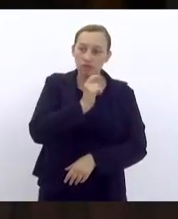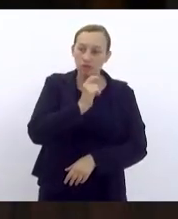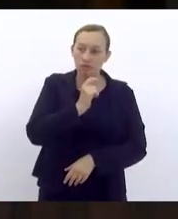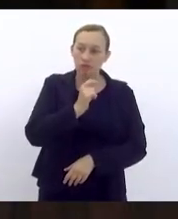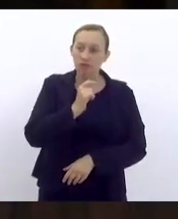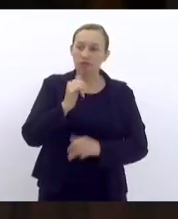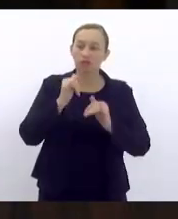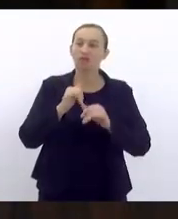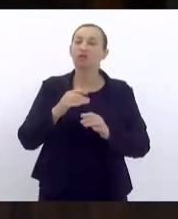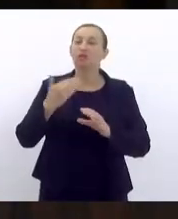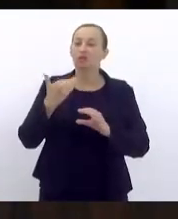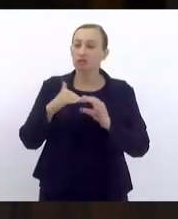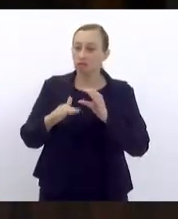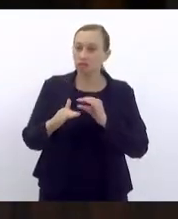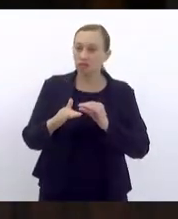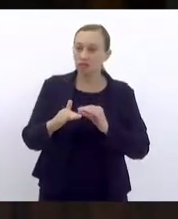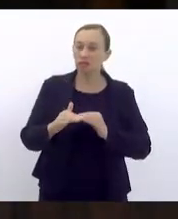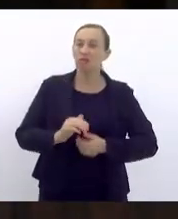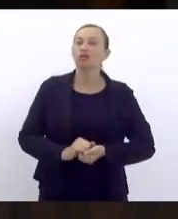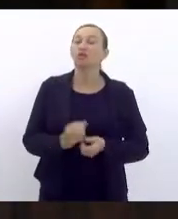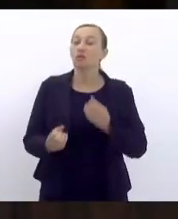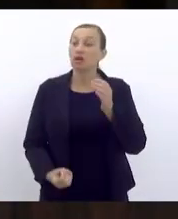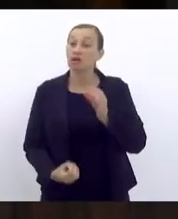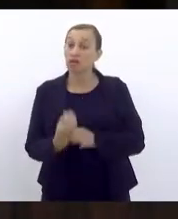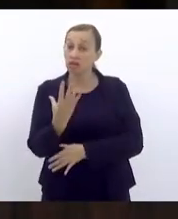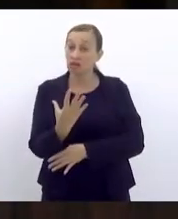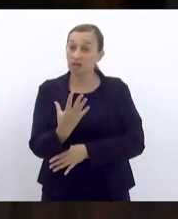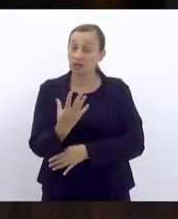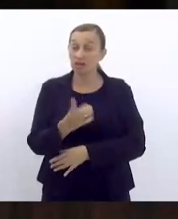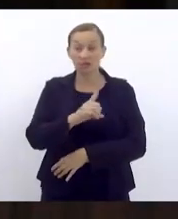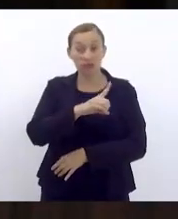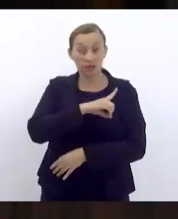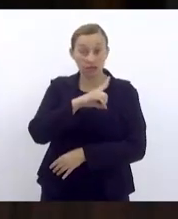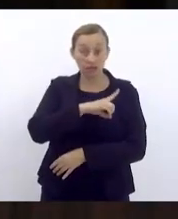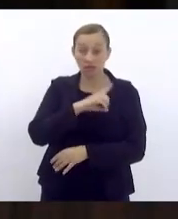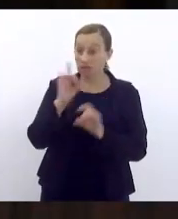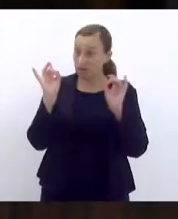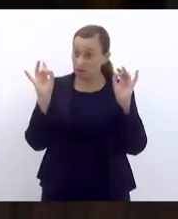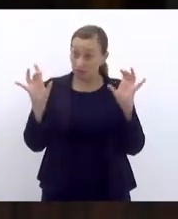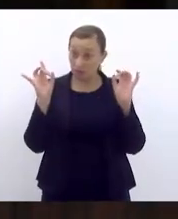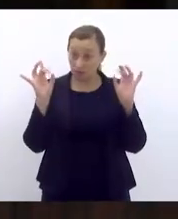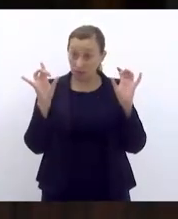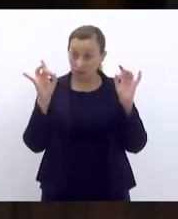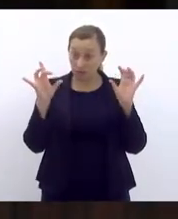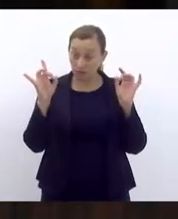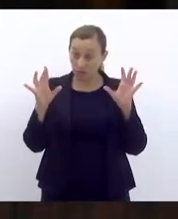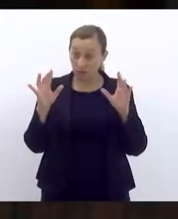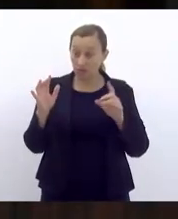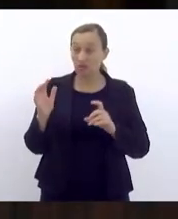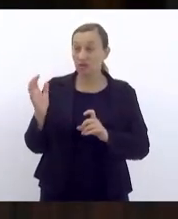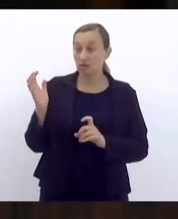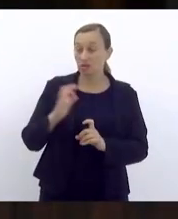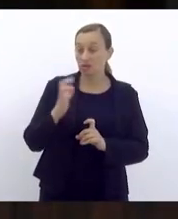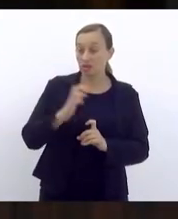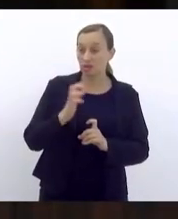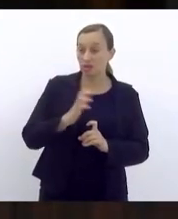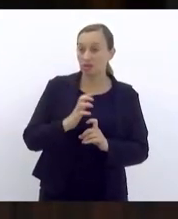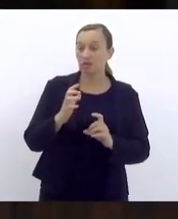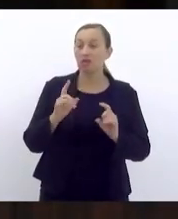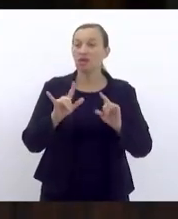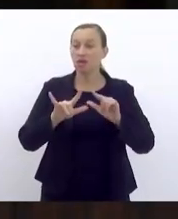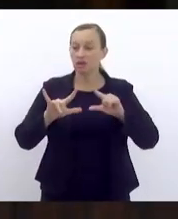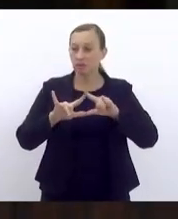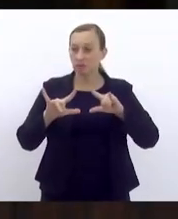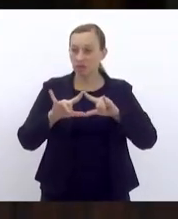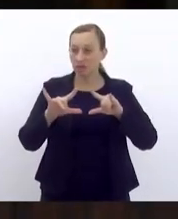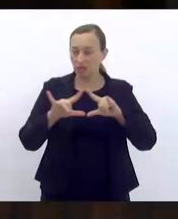envio de mensagem dispondo sobre a criação da Delegacia Especializada de Repressão às Milícias Privadas,